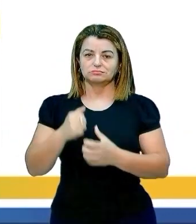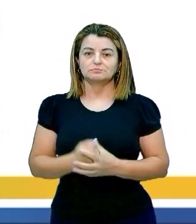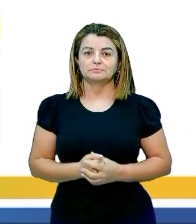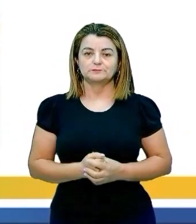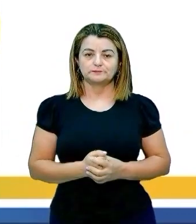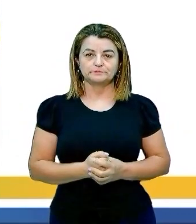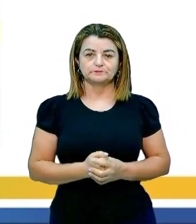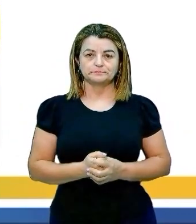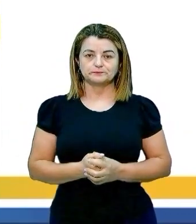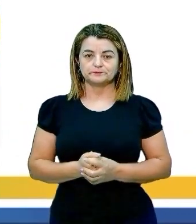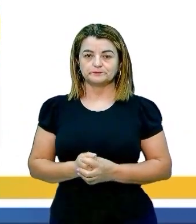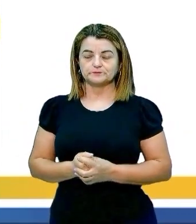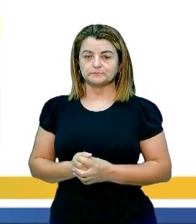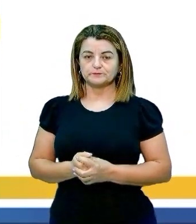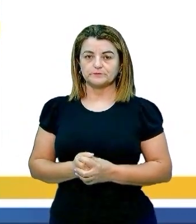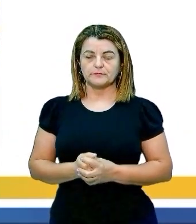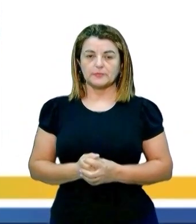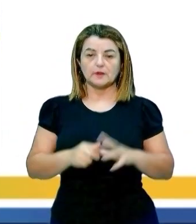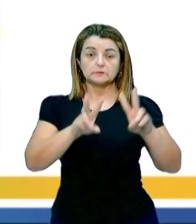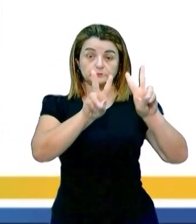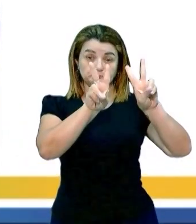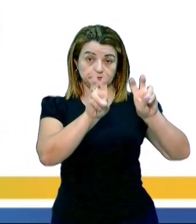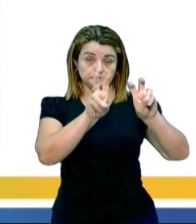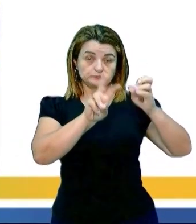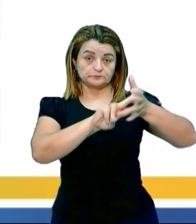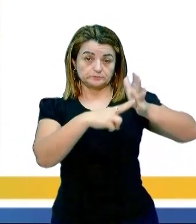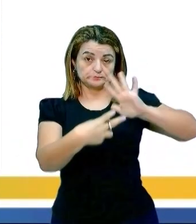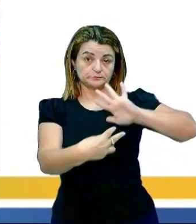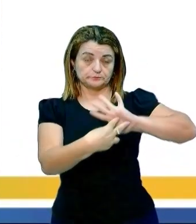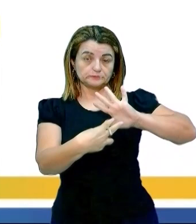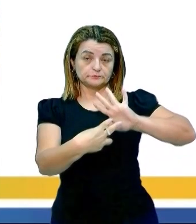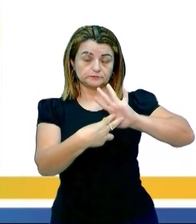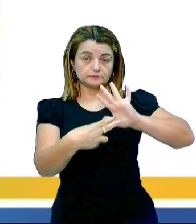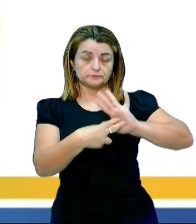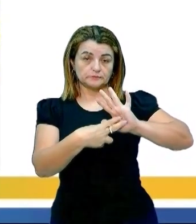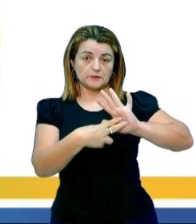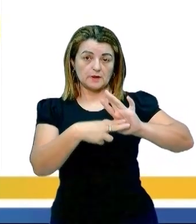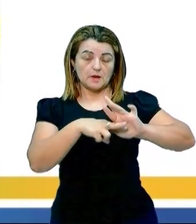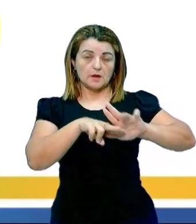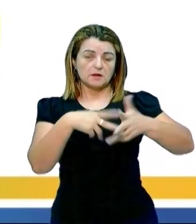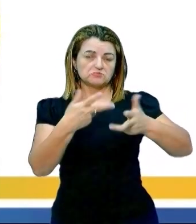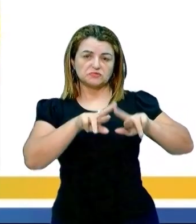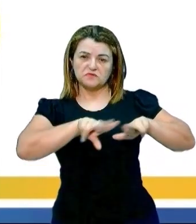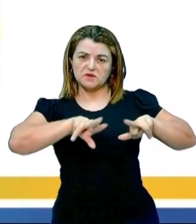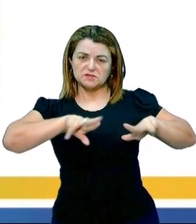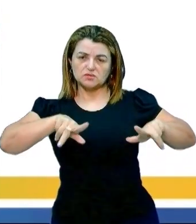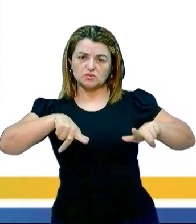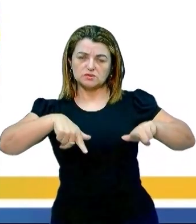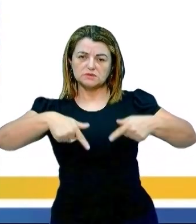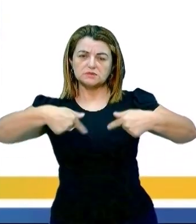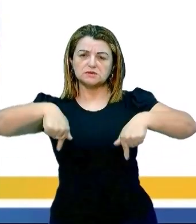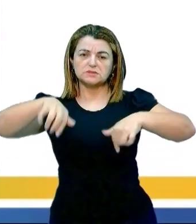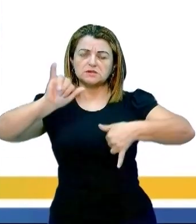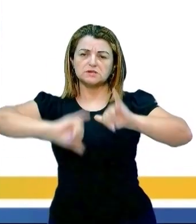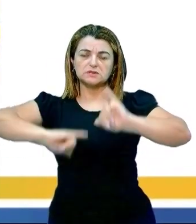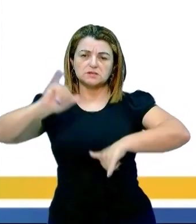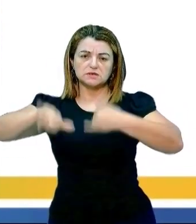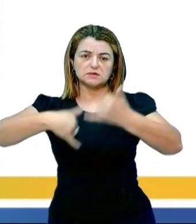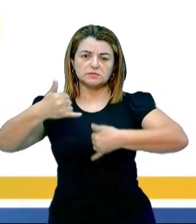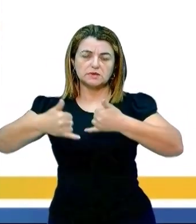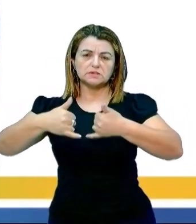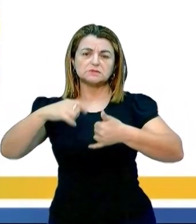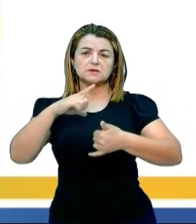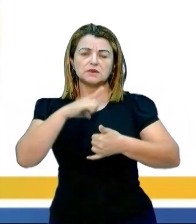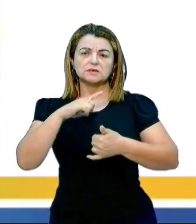aula. Bom, o conceito que nós temos é que são alterações físicas ou químicas que degradam o meio